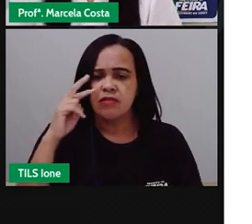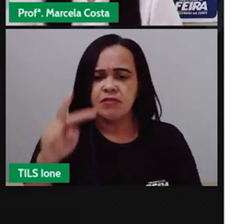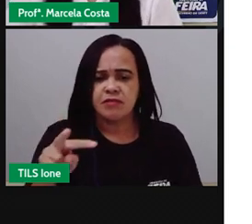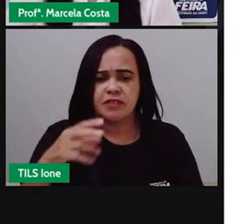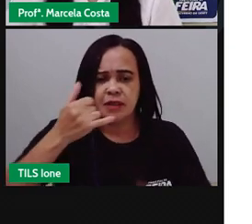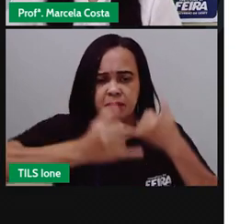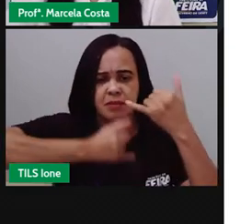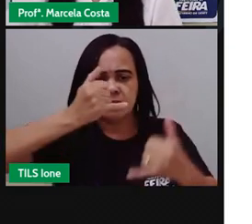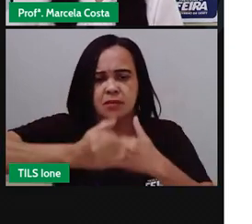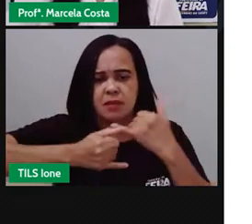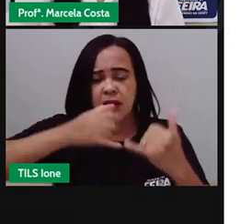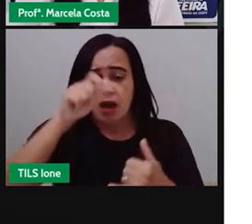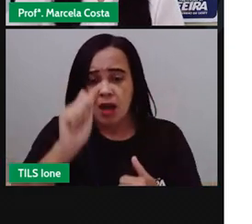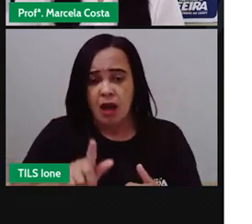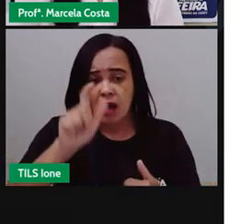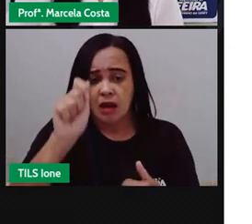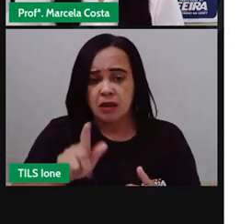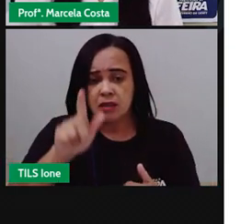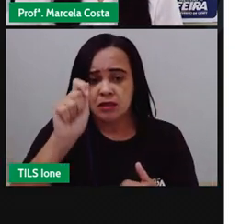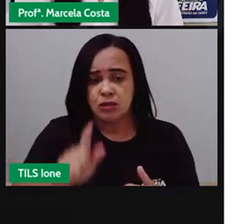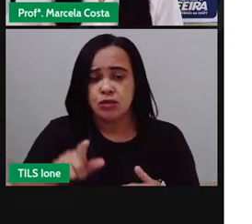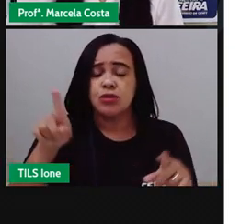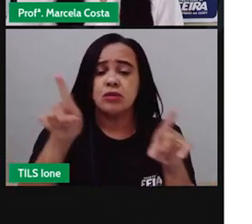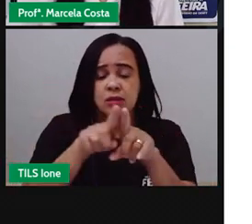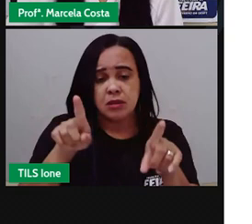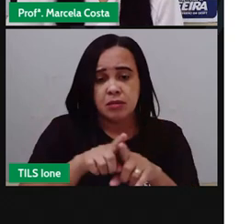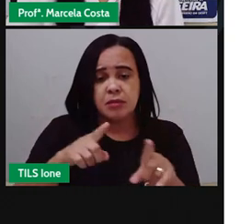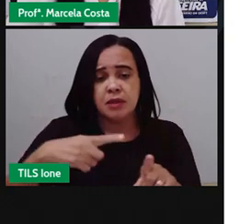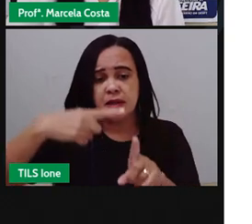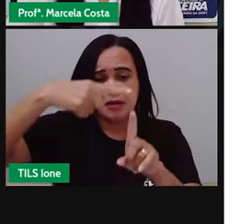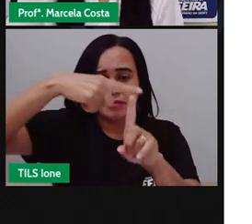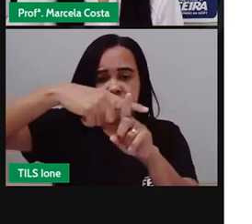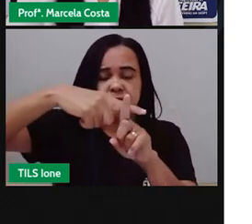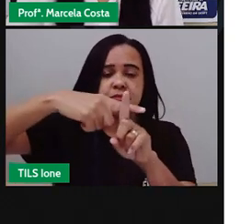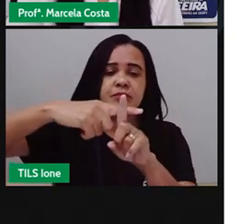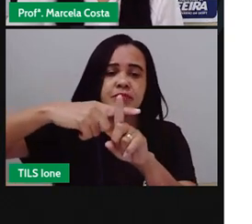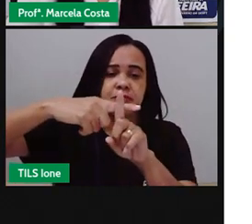brinquedo azul, você vai marcar o símbolo da cruz.